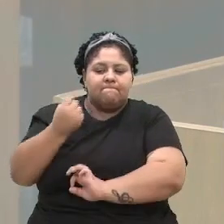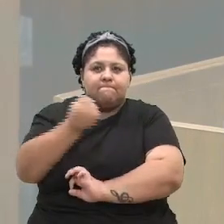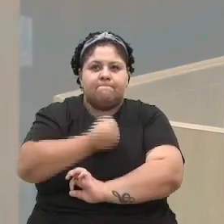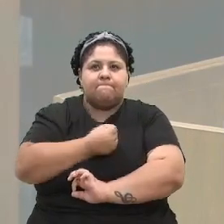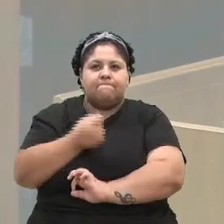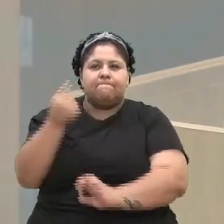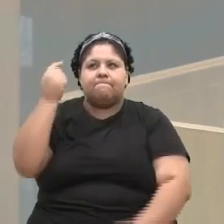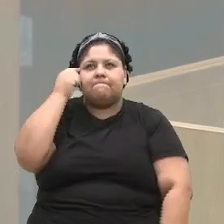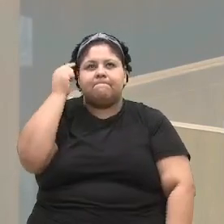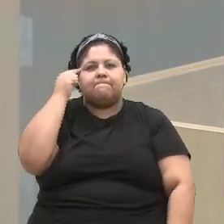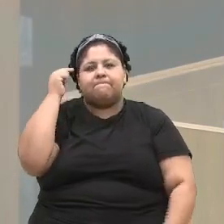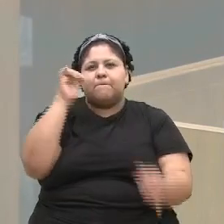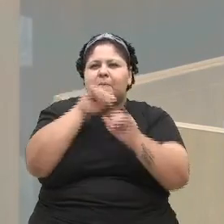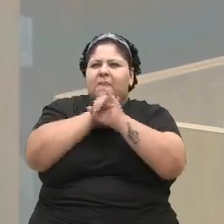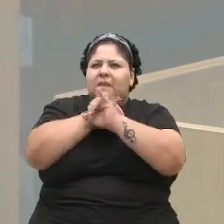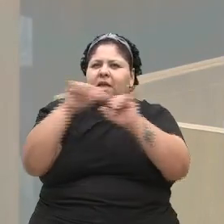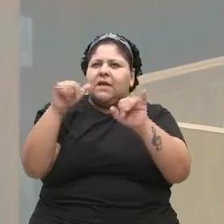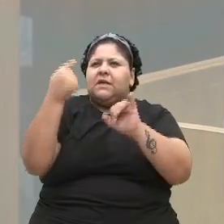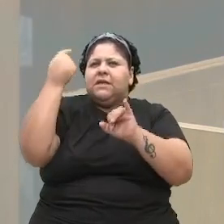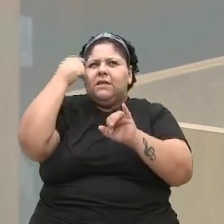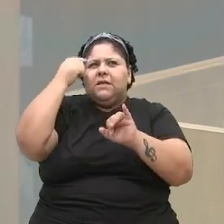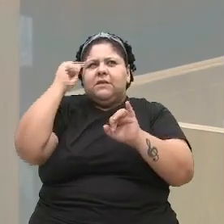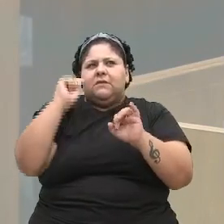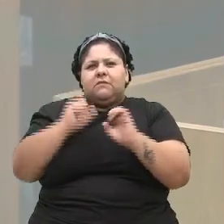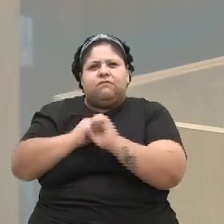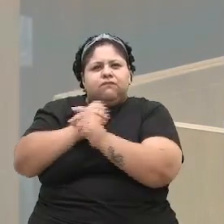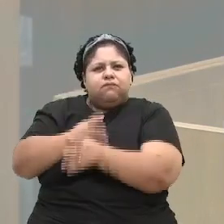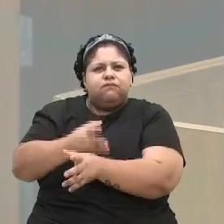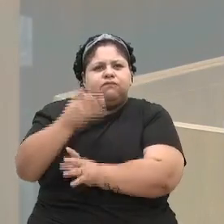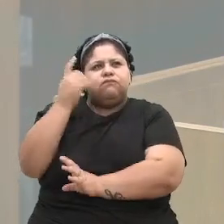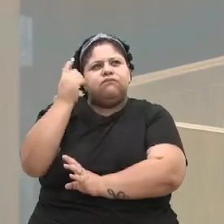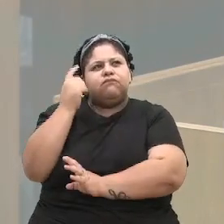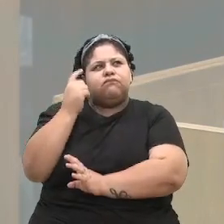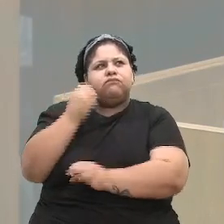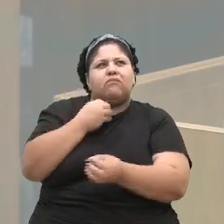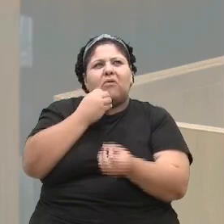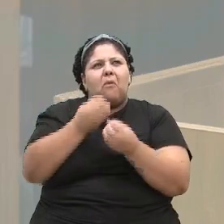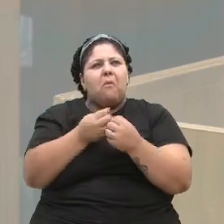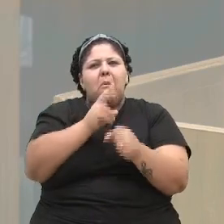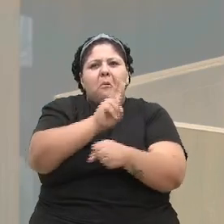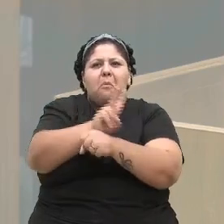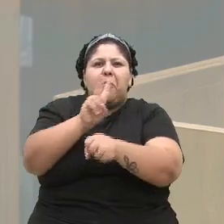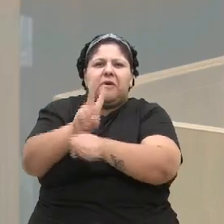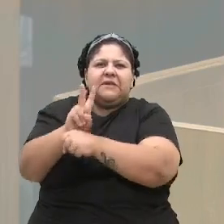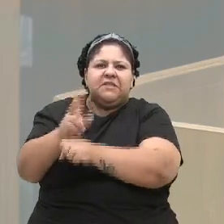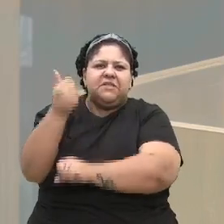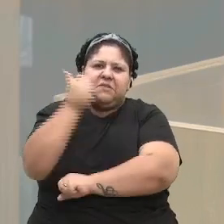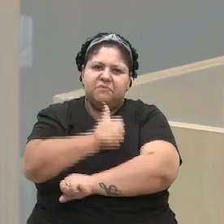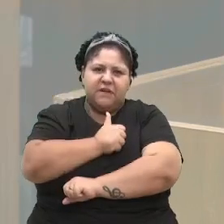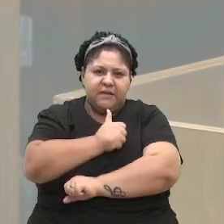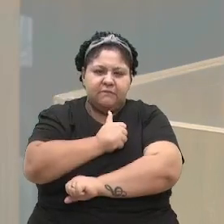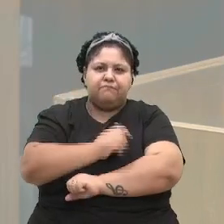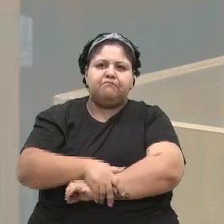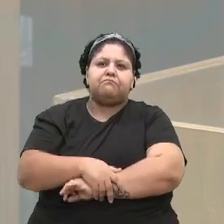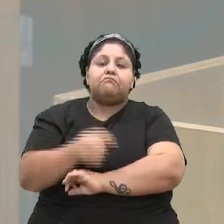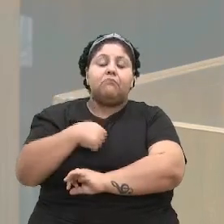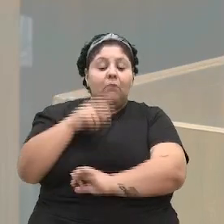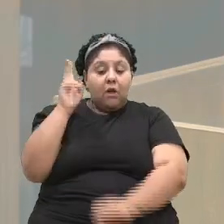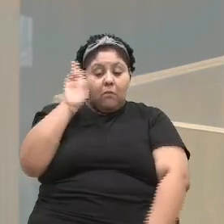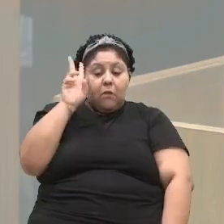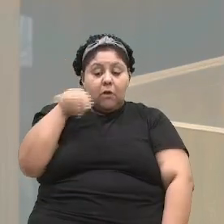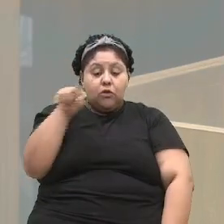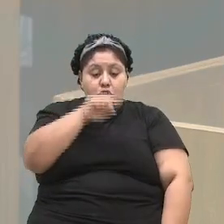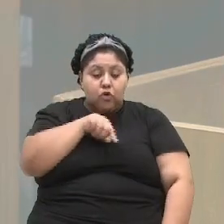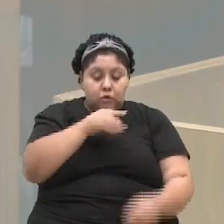pensando em campanhas, pensando em ações, em formas de proteger as nossas mulheres. Eu lembro que nós